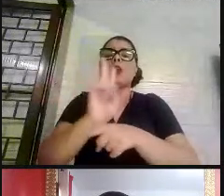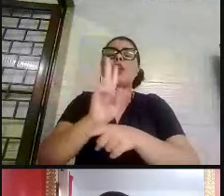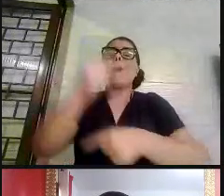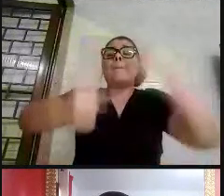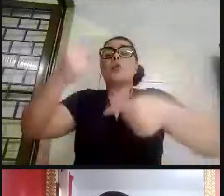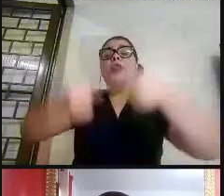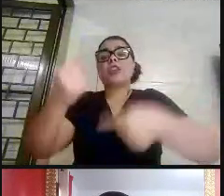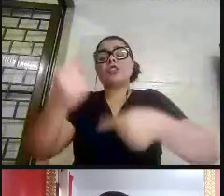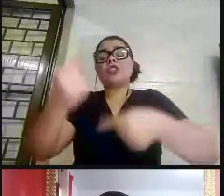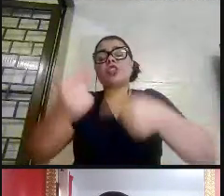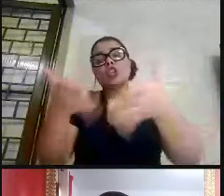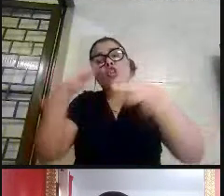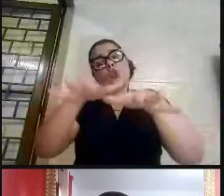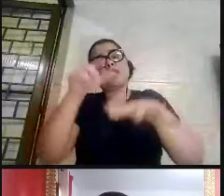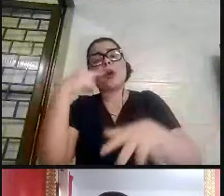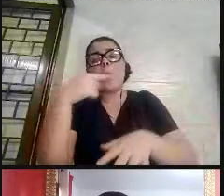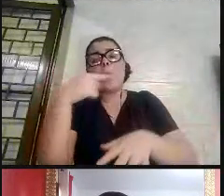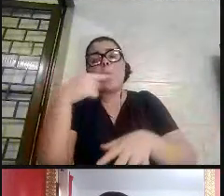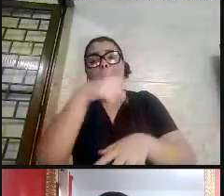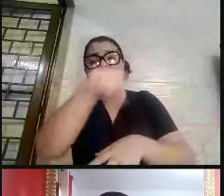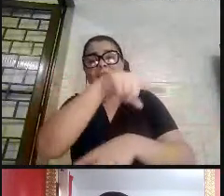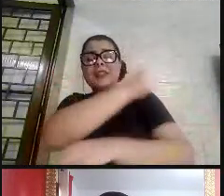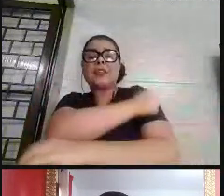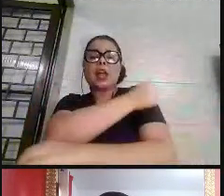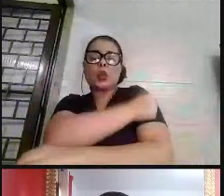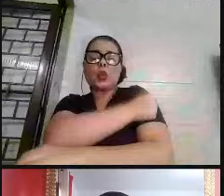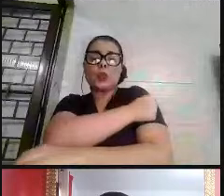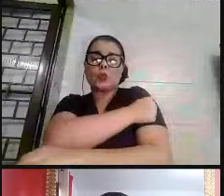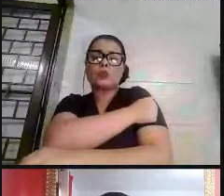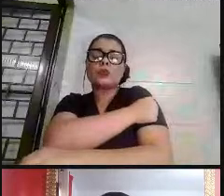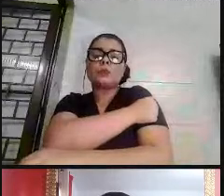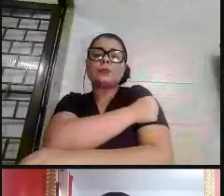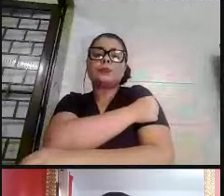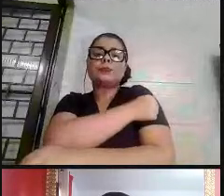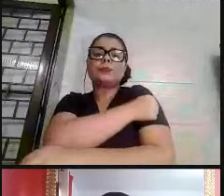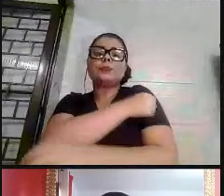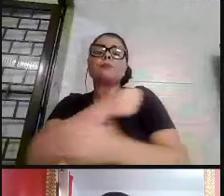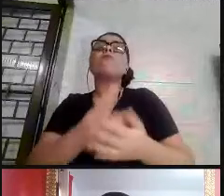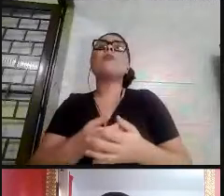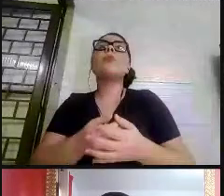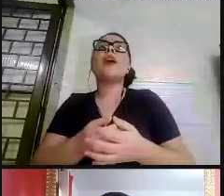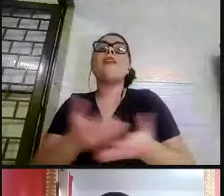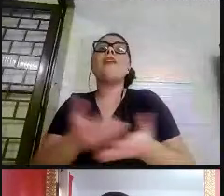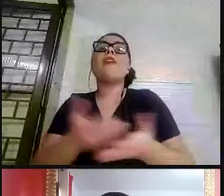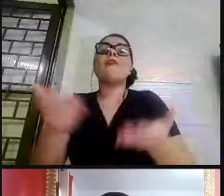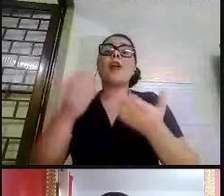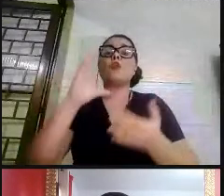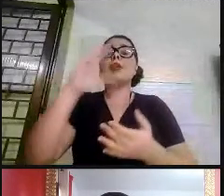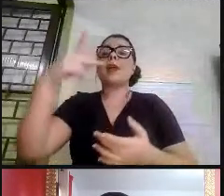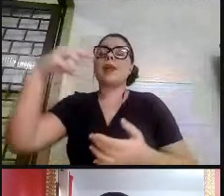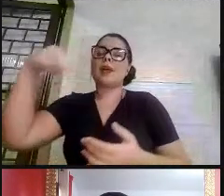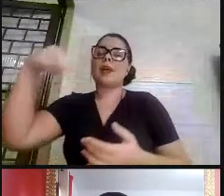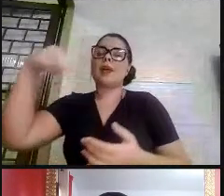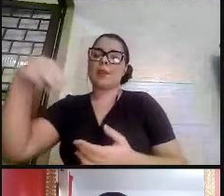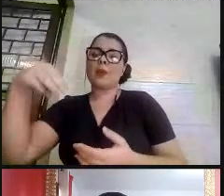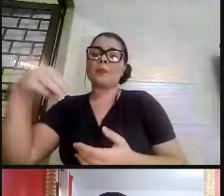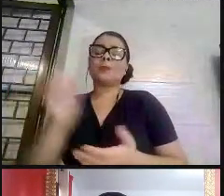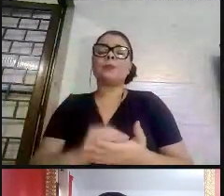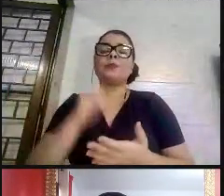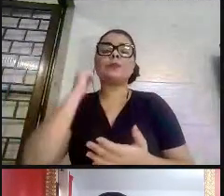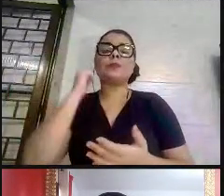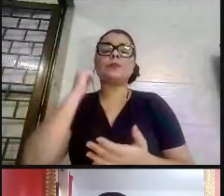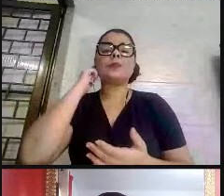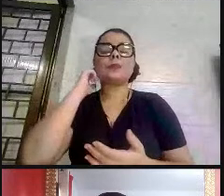alunos que vão ser empurrados por um abismo, é que surge o CPM, o curso preparatório